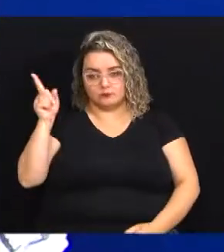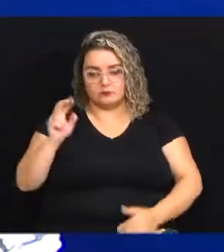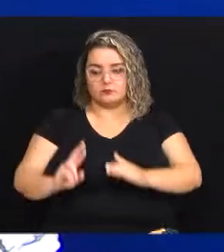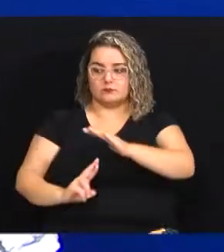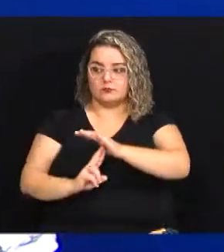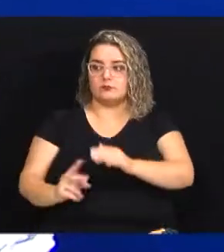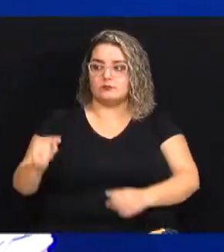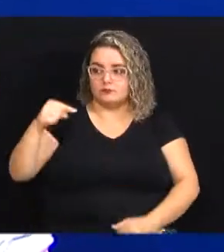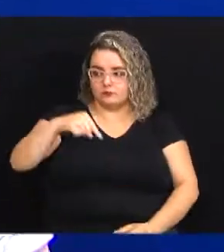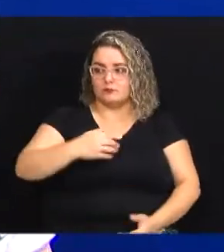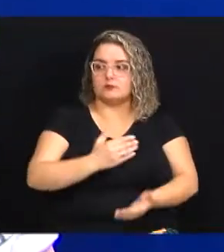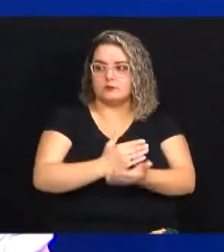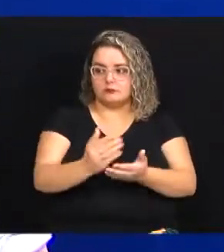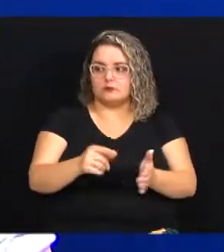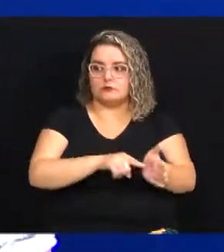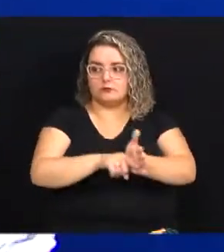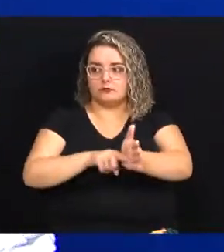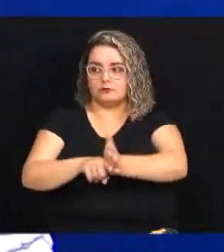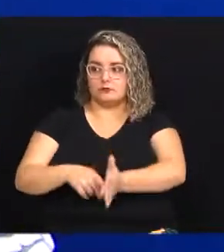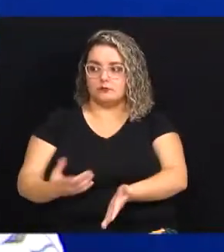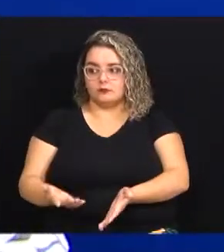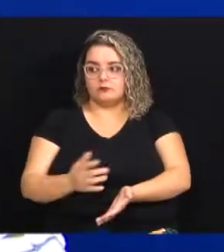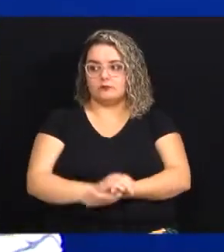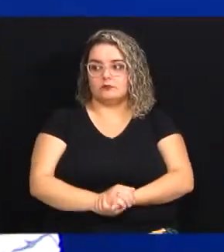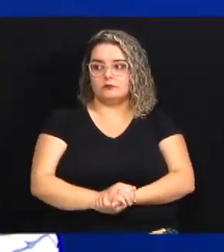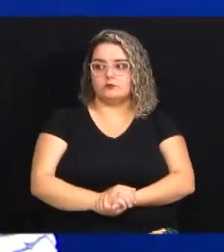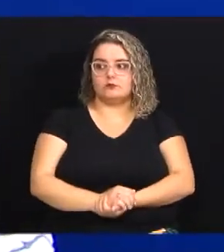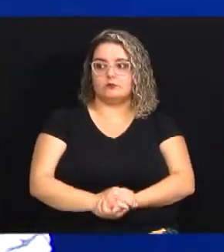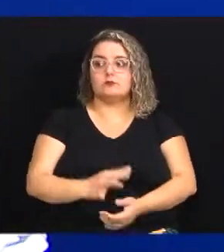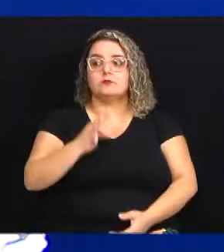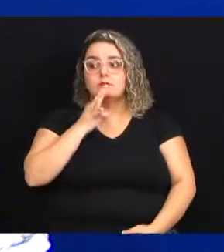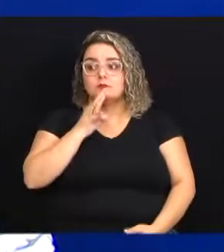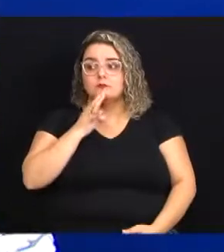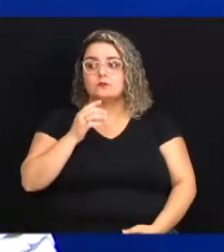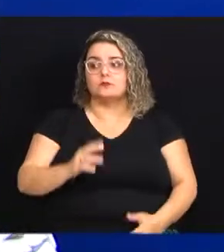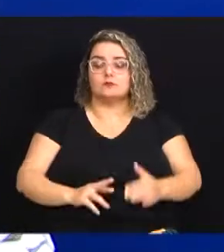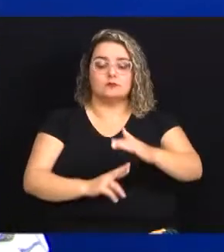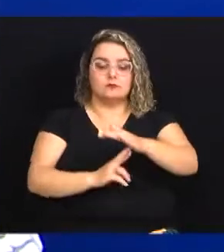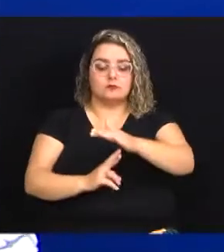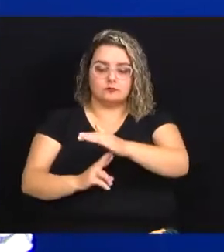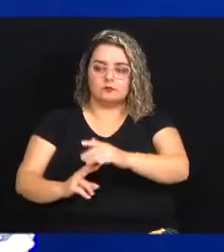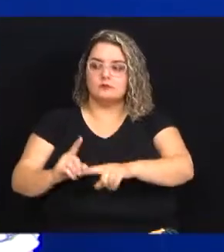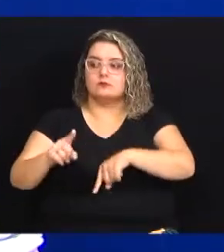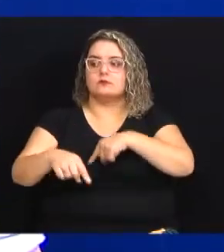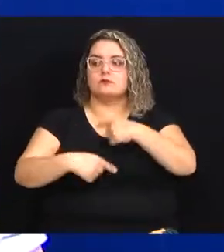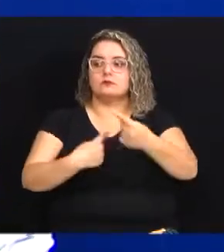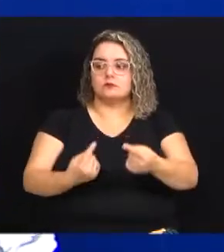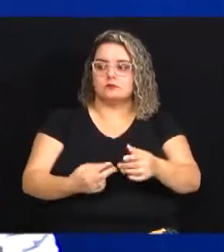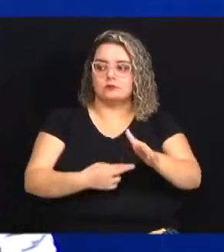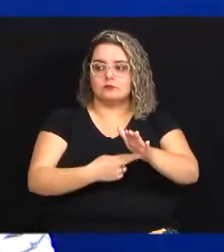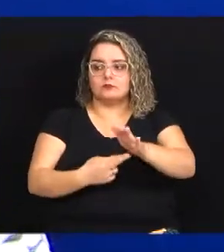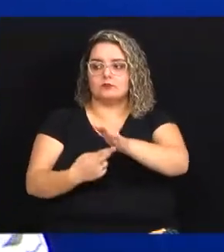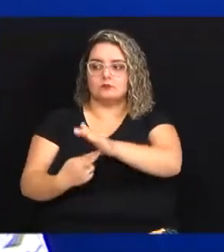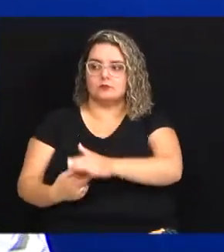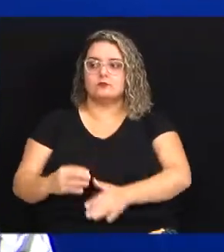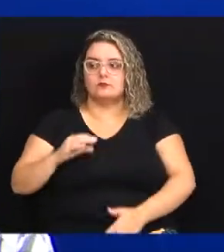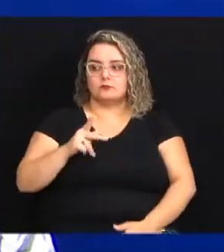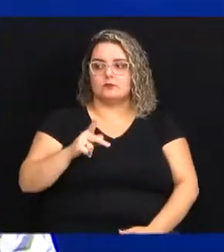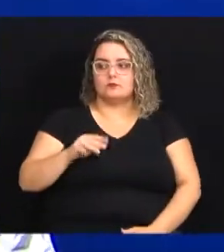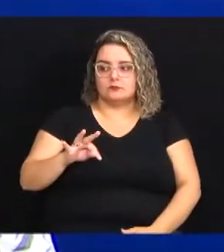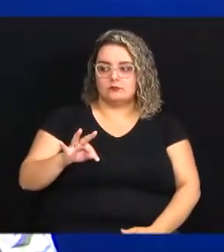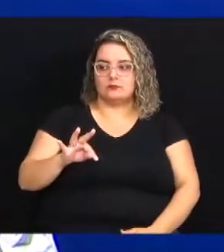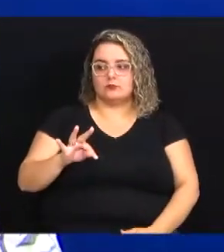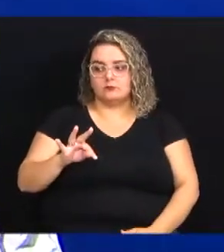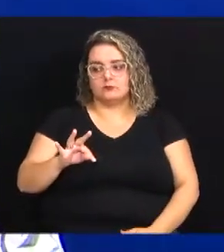eu vim aqui e já comecei a pesquisar ou vim aqui conheci a feira conheci outras aí fui no